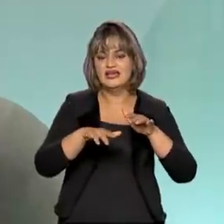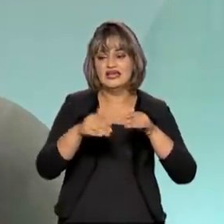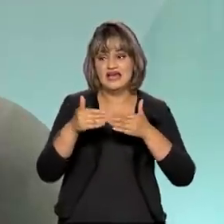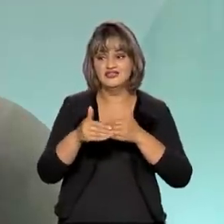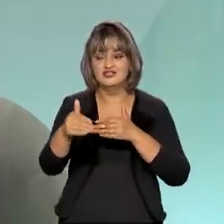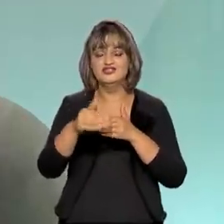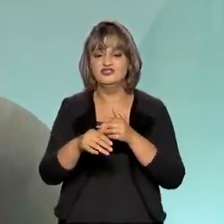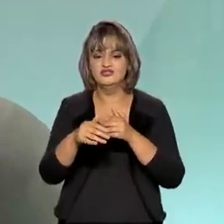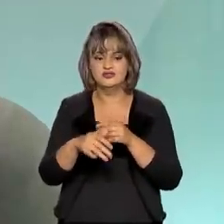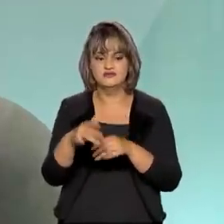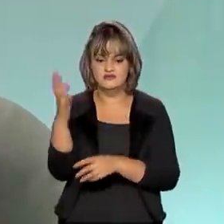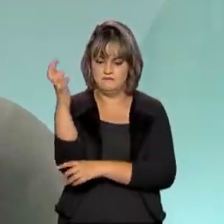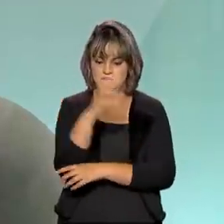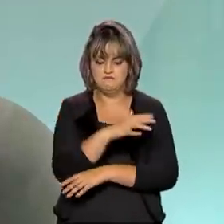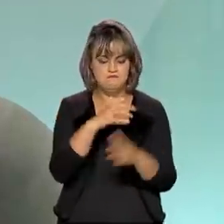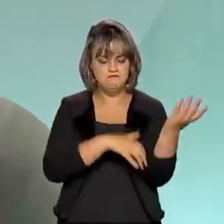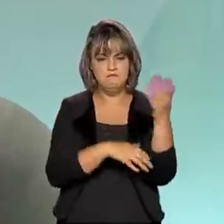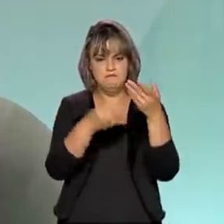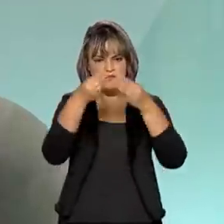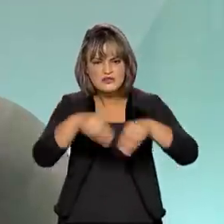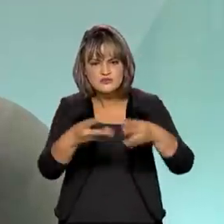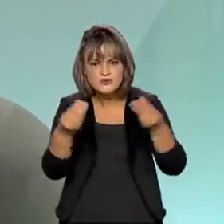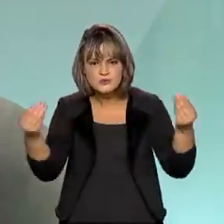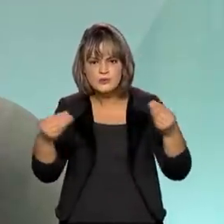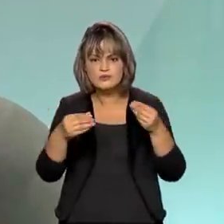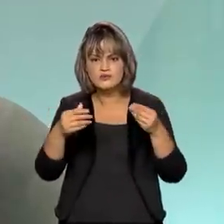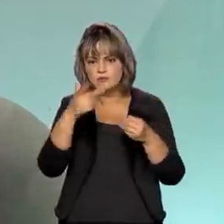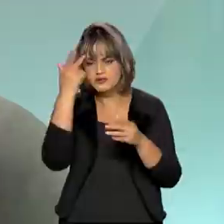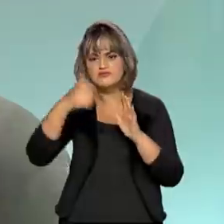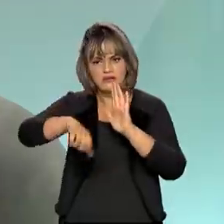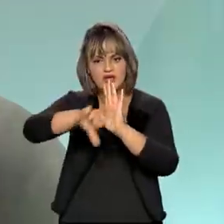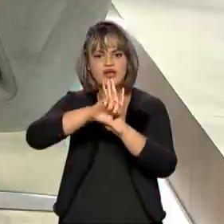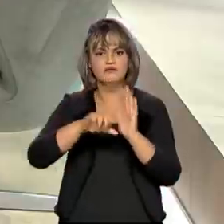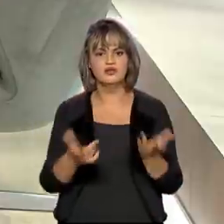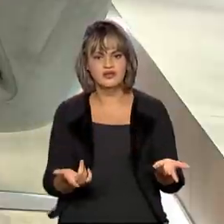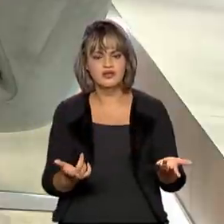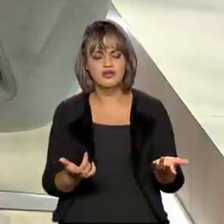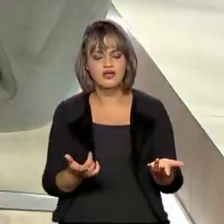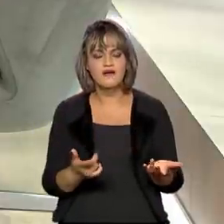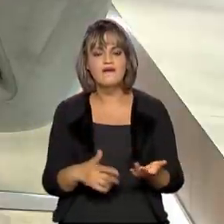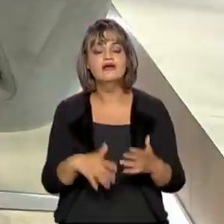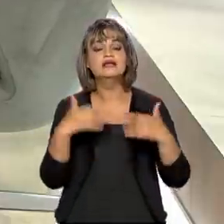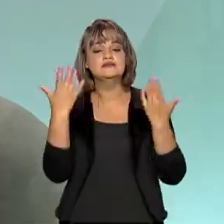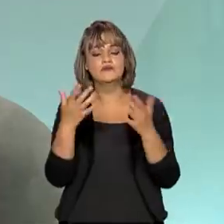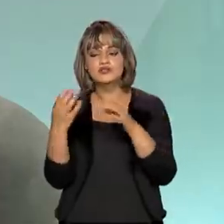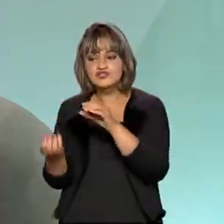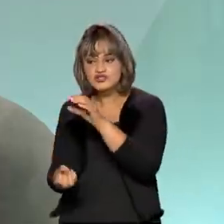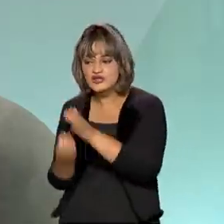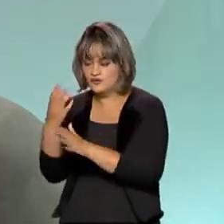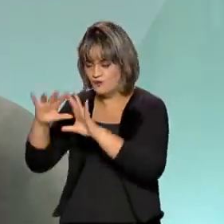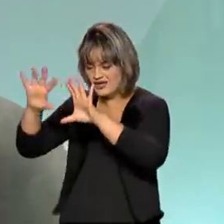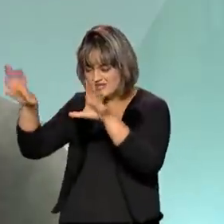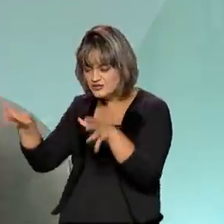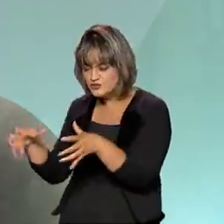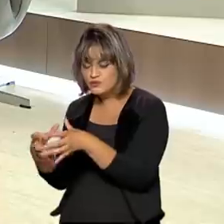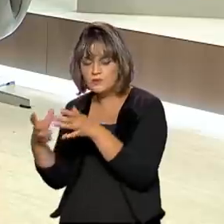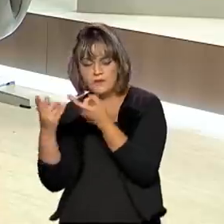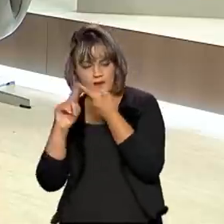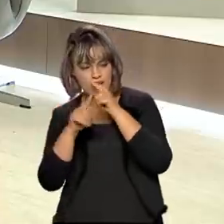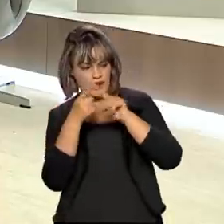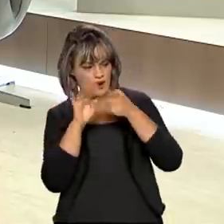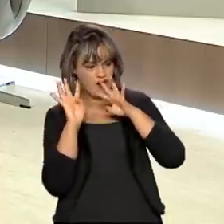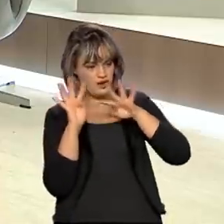crime e responsabilizar aquelas pessoas que estão promovendo o dano. Então, quando se criou a Câmara de Regras Excepcionais,